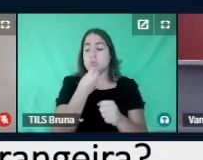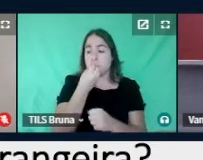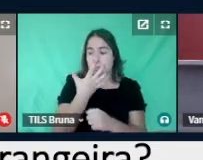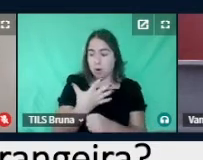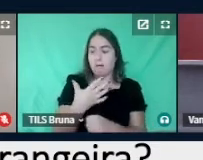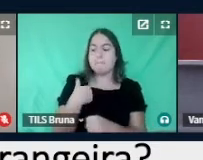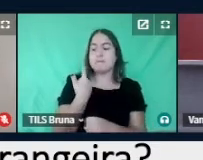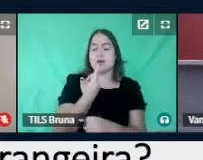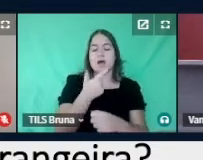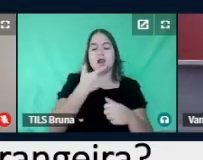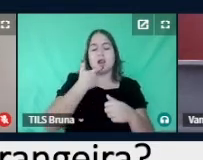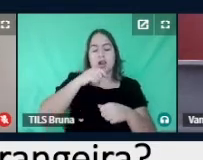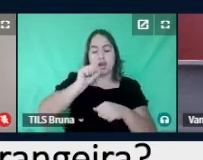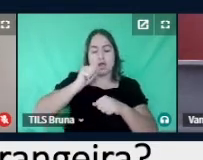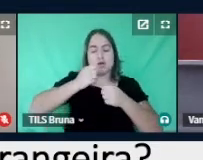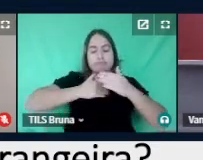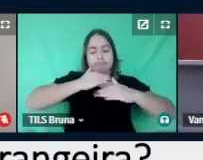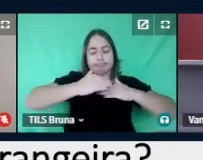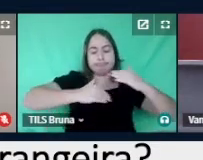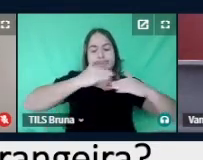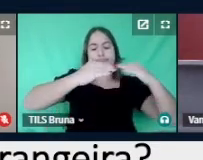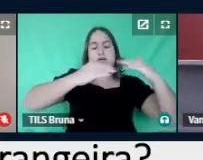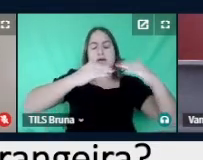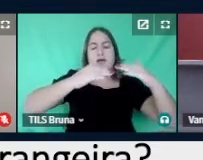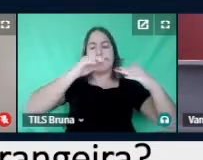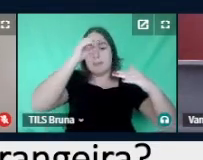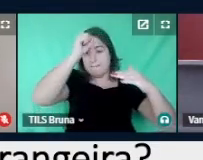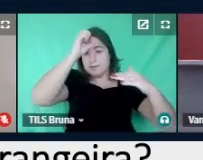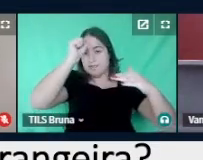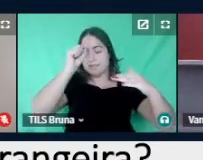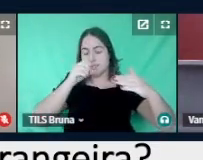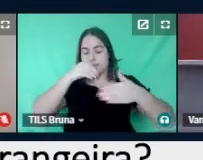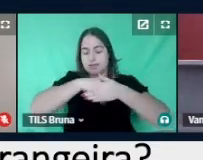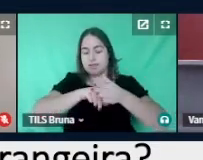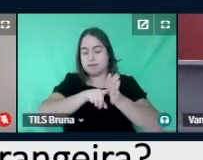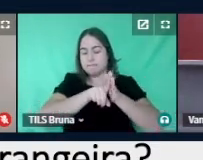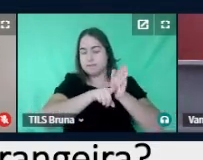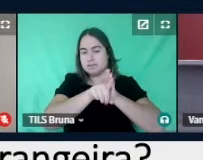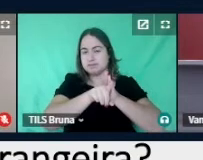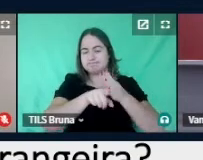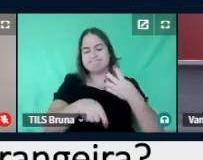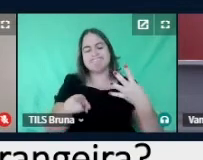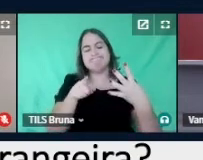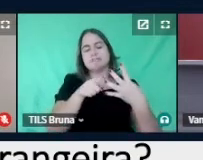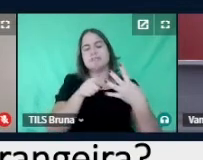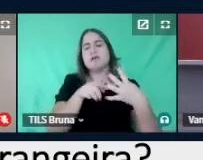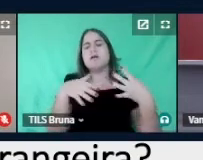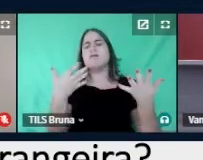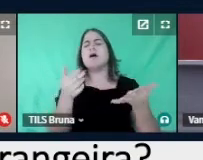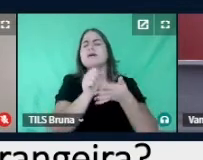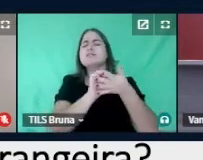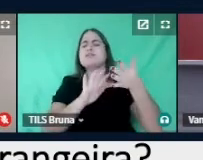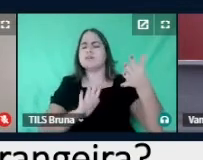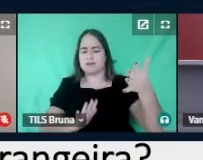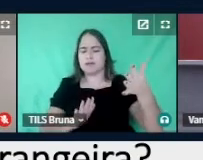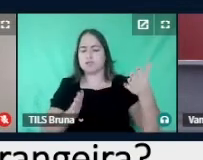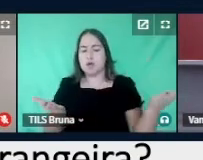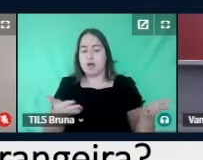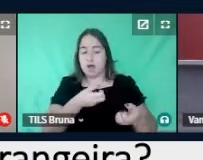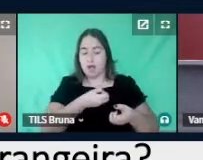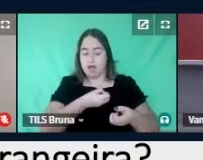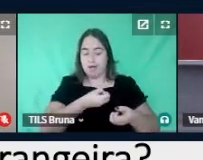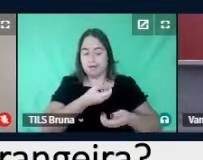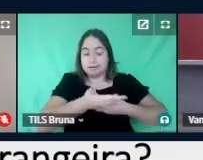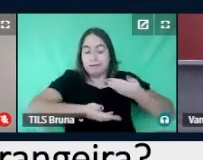em língua estrangeira da aprendiz participante de pesquisa? Que tipos de atividades promovem a interação via língua